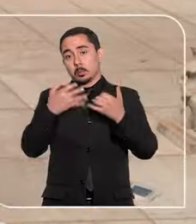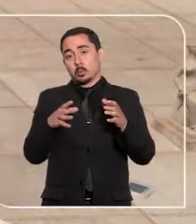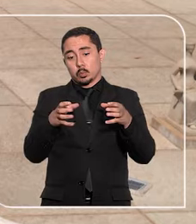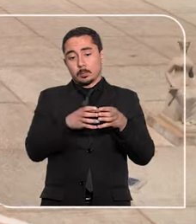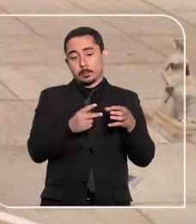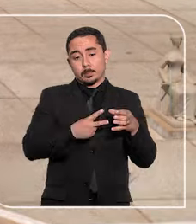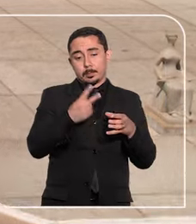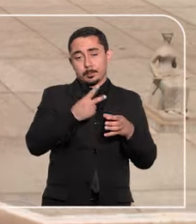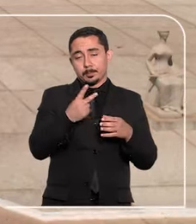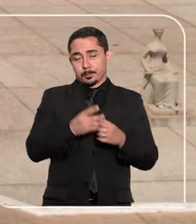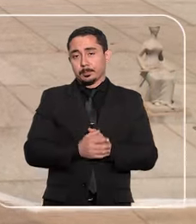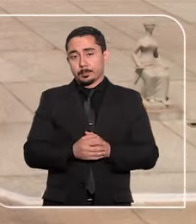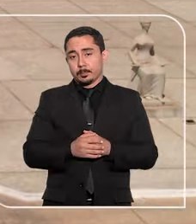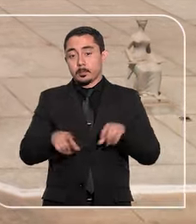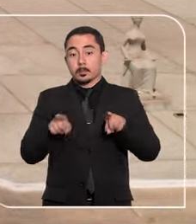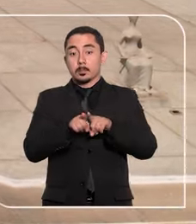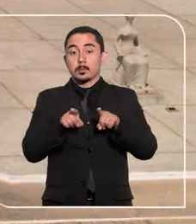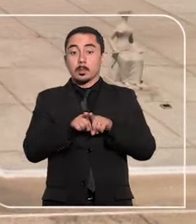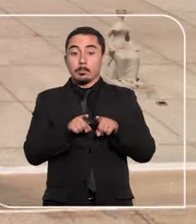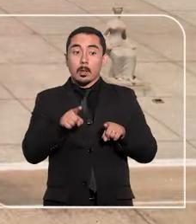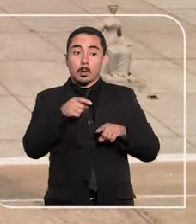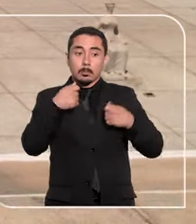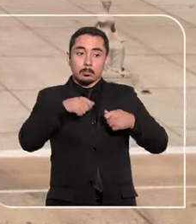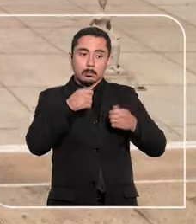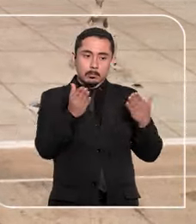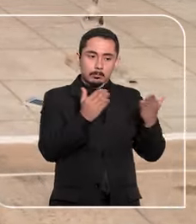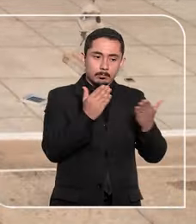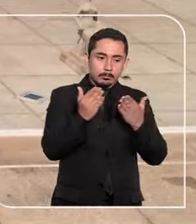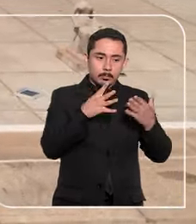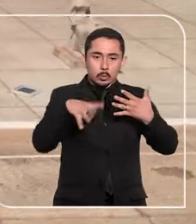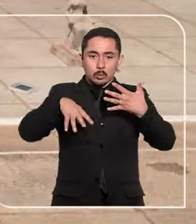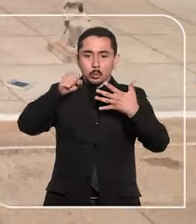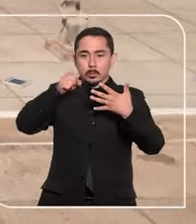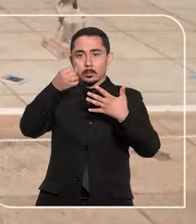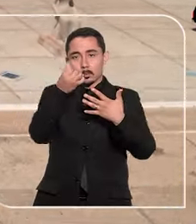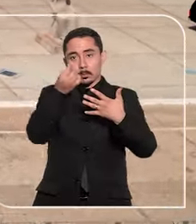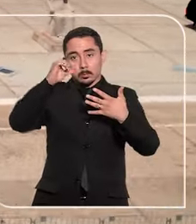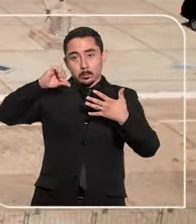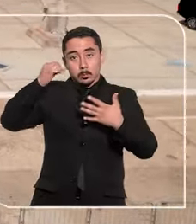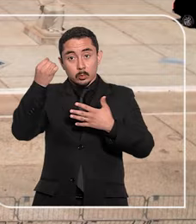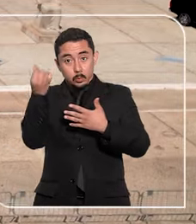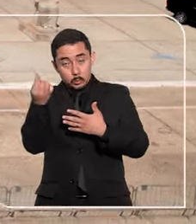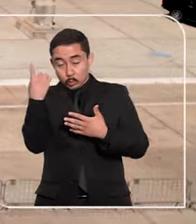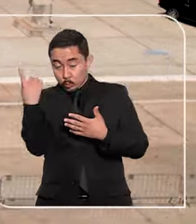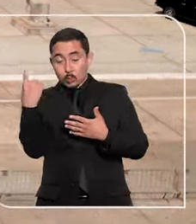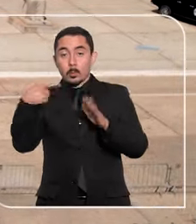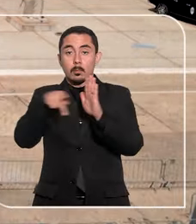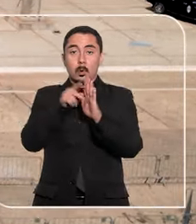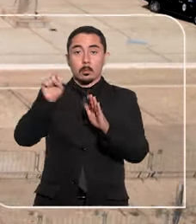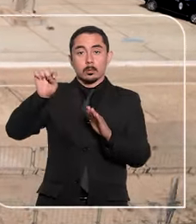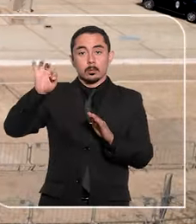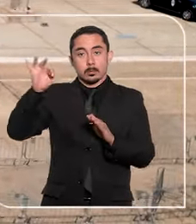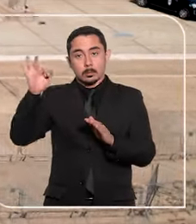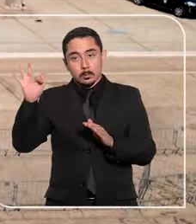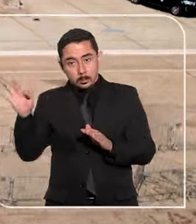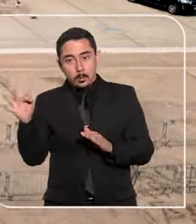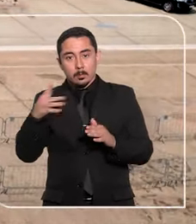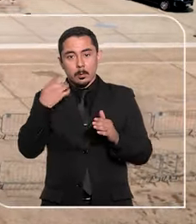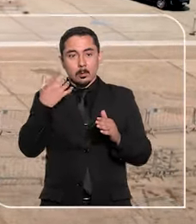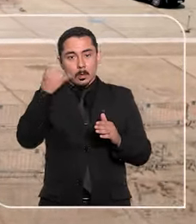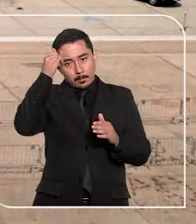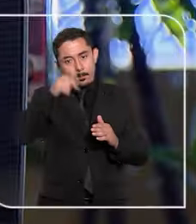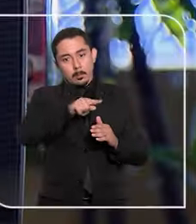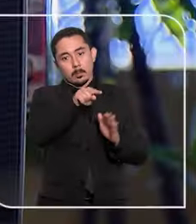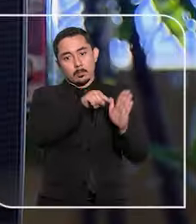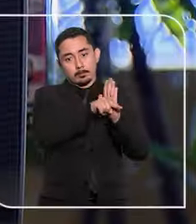E nesta situação, deve ser aplicada por analogia a súmula 691 do Supremo Tribunal Federal, que impede essa